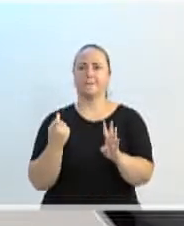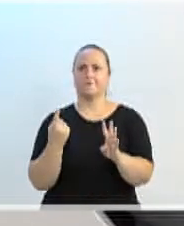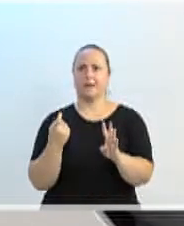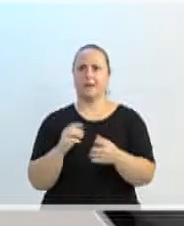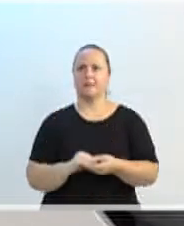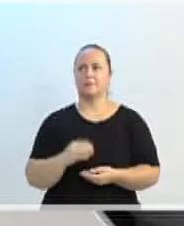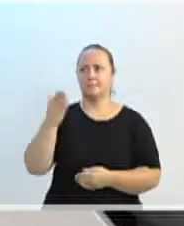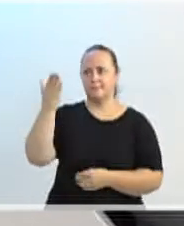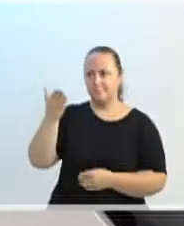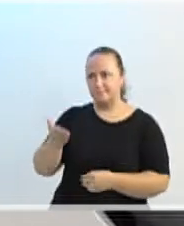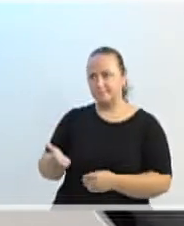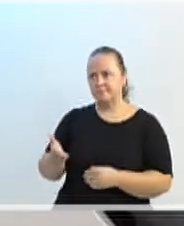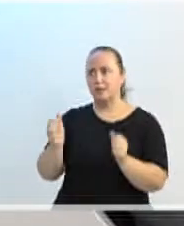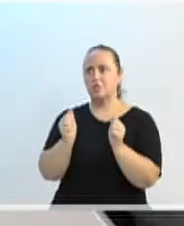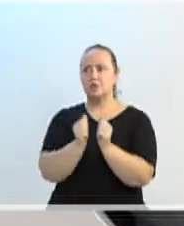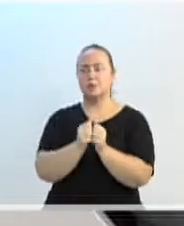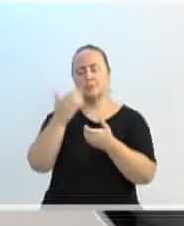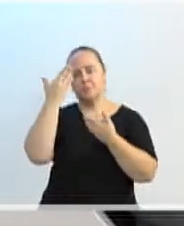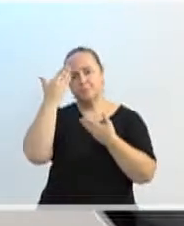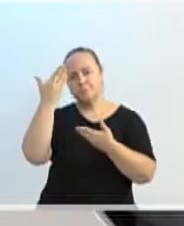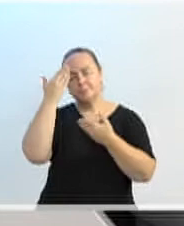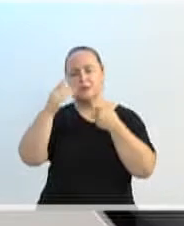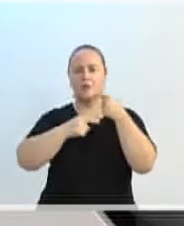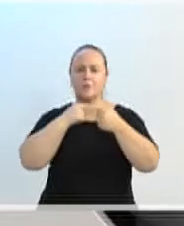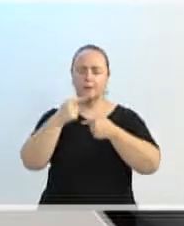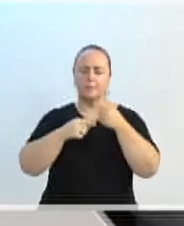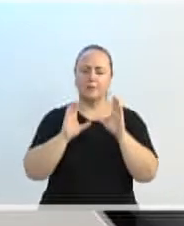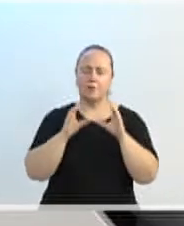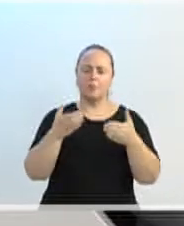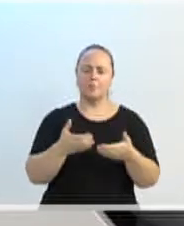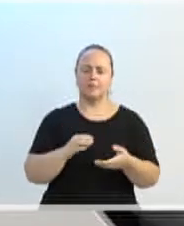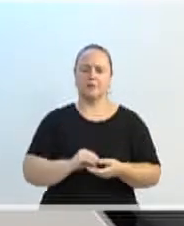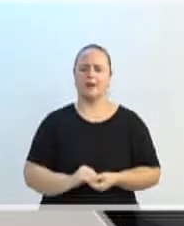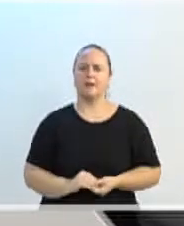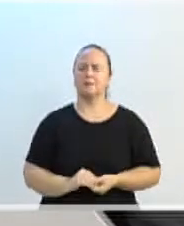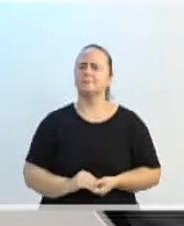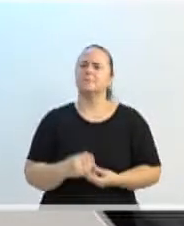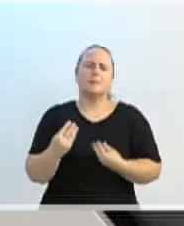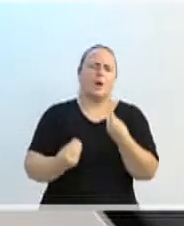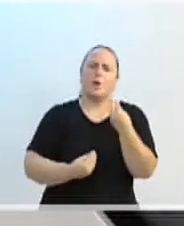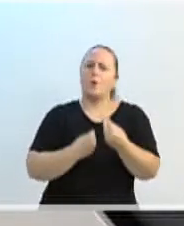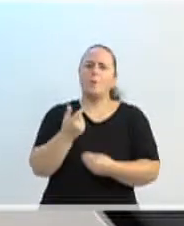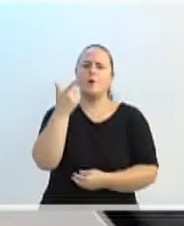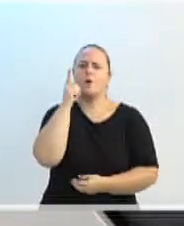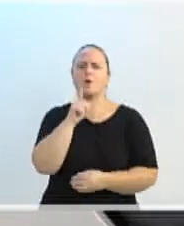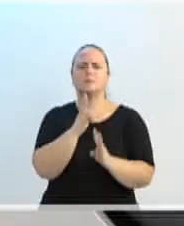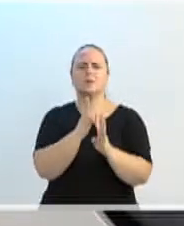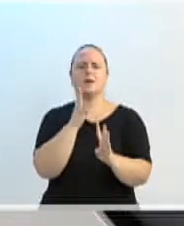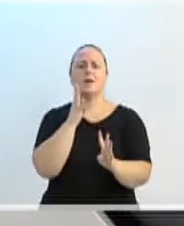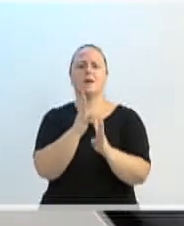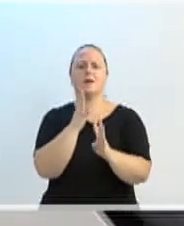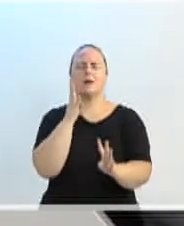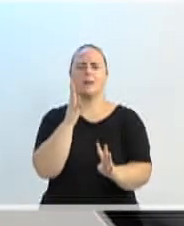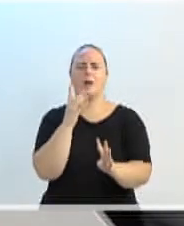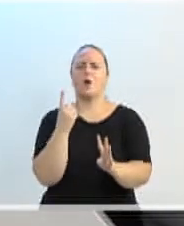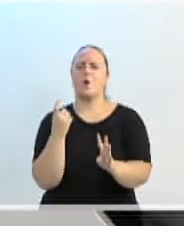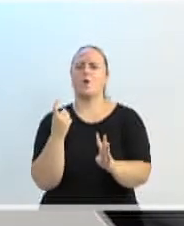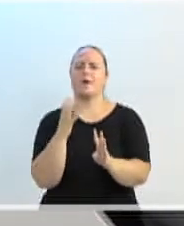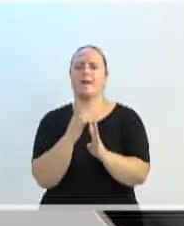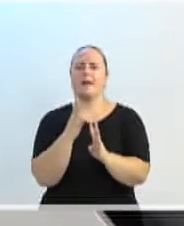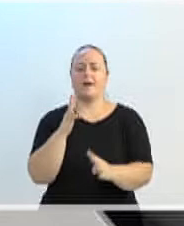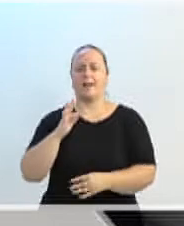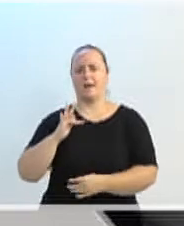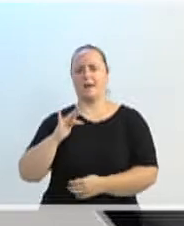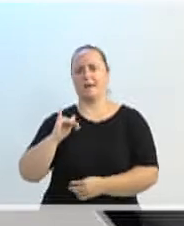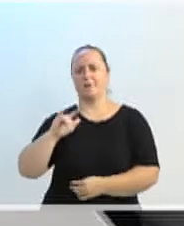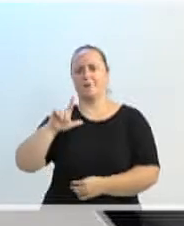aqui esclarecendo as dúvidas da nossa comunidade. Como faz para acessar o Sistema Fila Única? Aliás, já começa